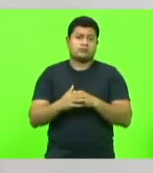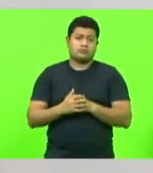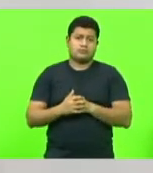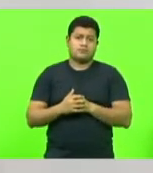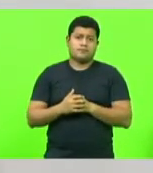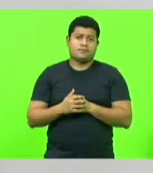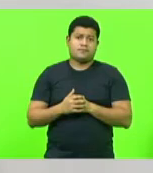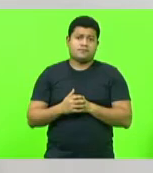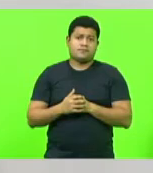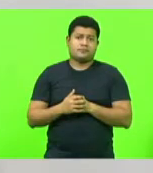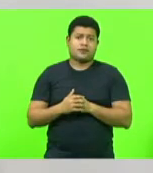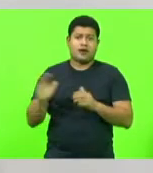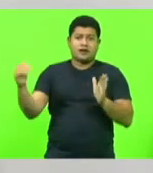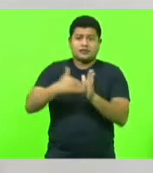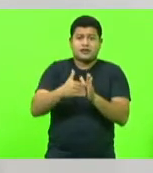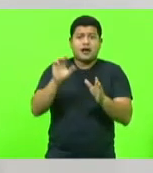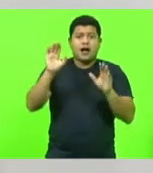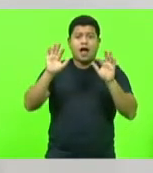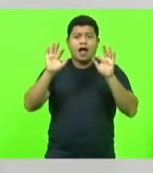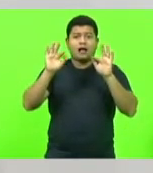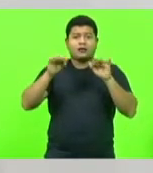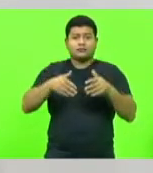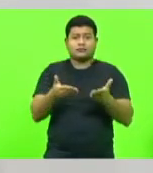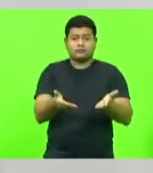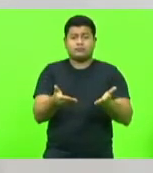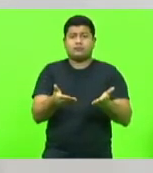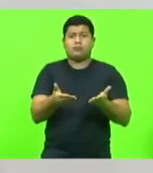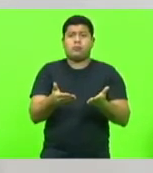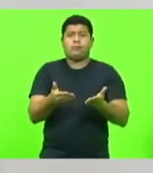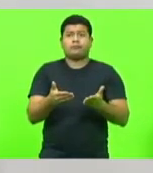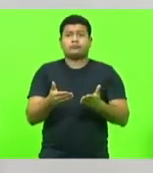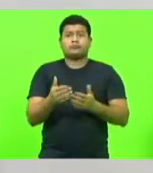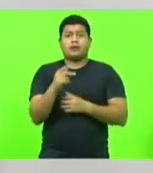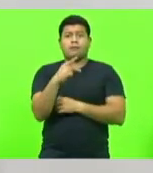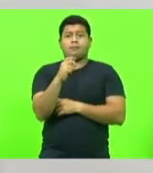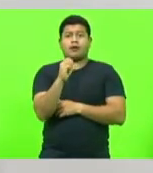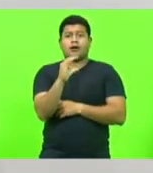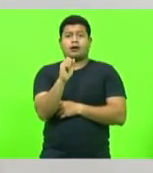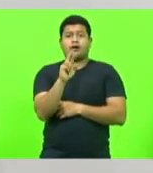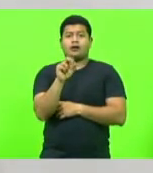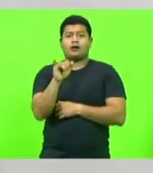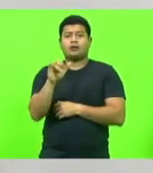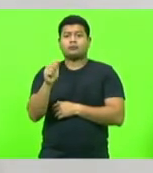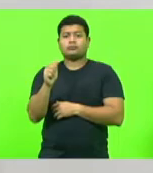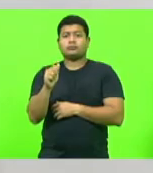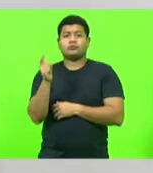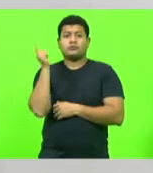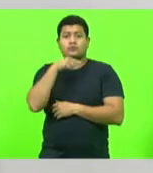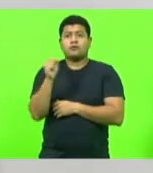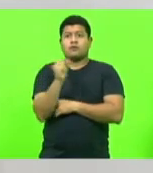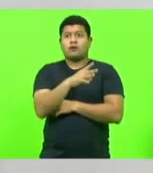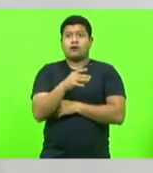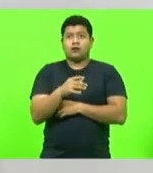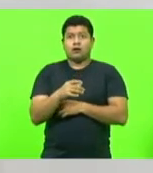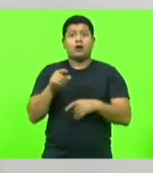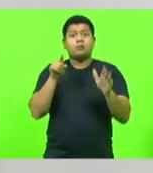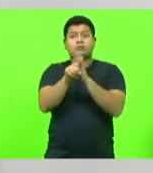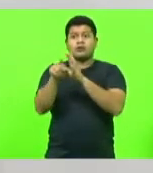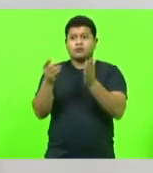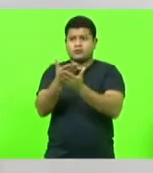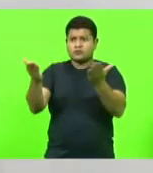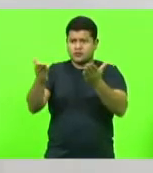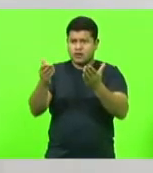para chegar até a fronteira, até Pacarame e fugir do país deles. Eu quero perguntar, vai ser isso que vocês vão fazer com as nossas